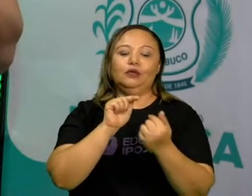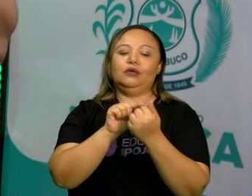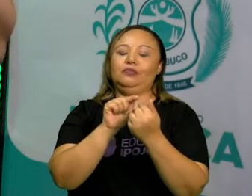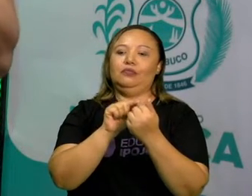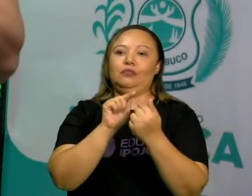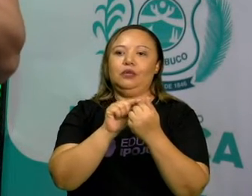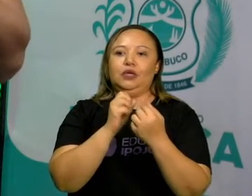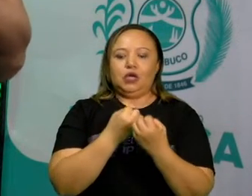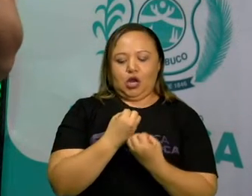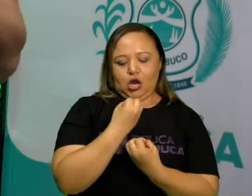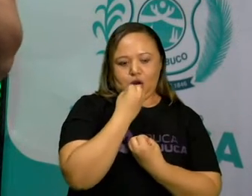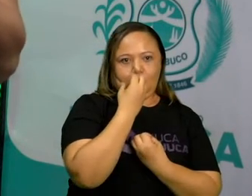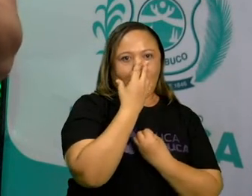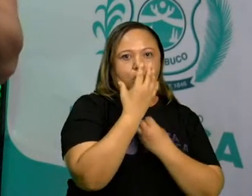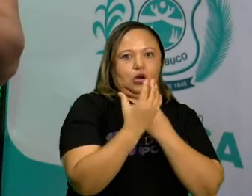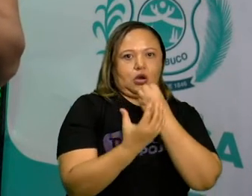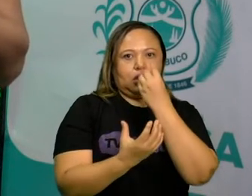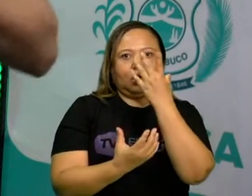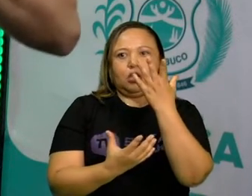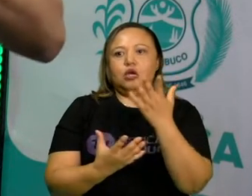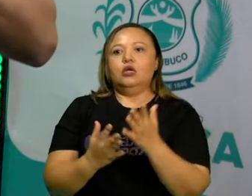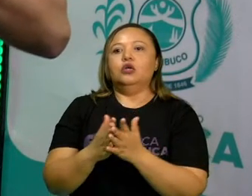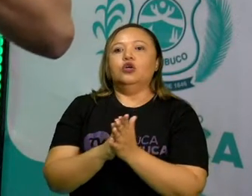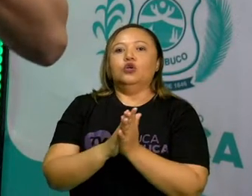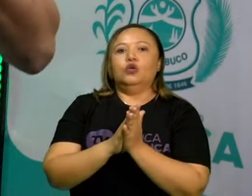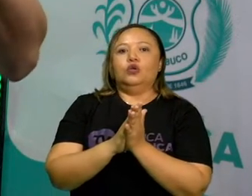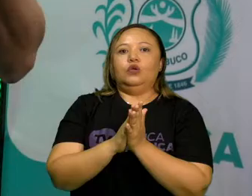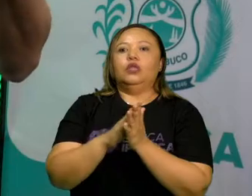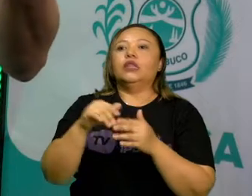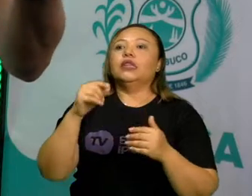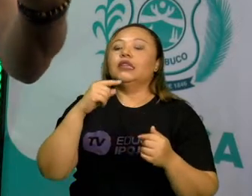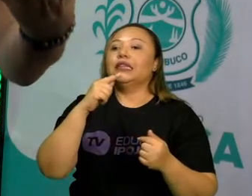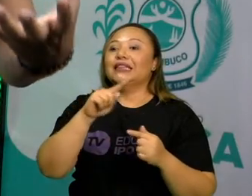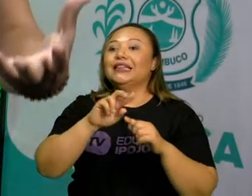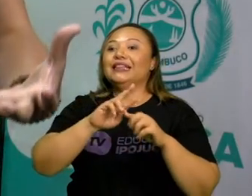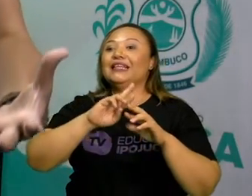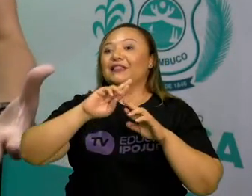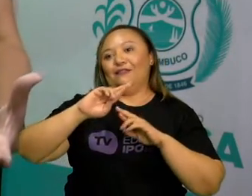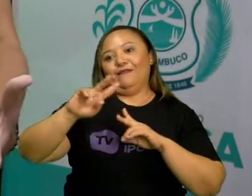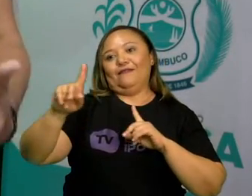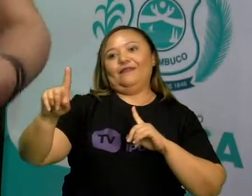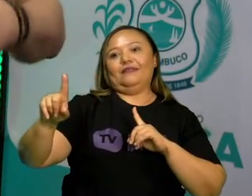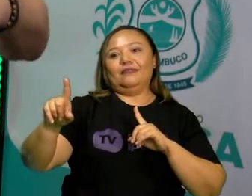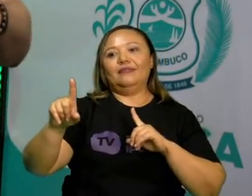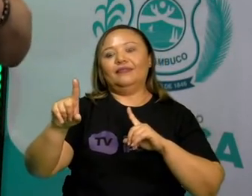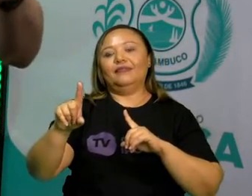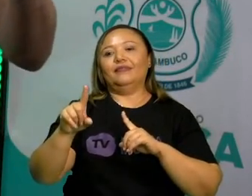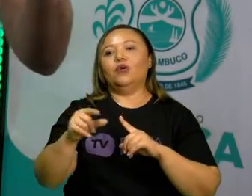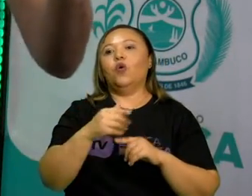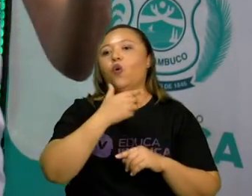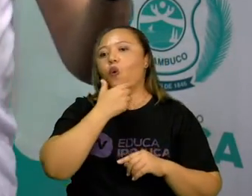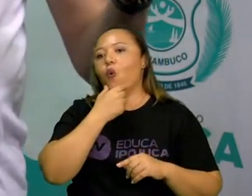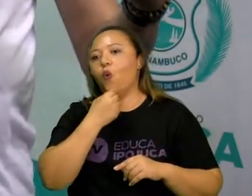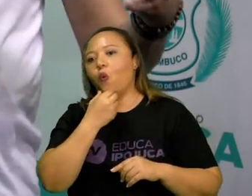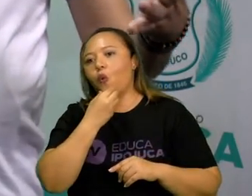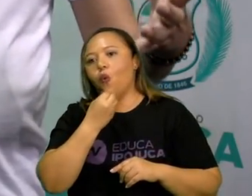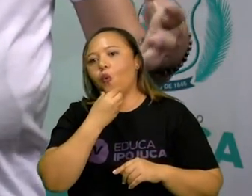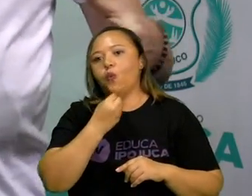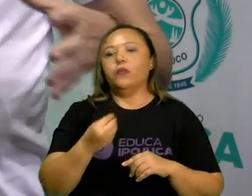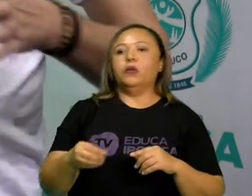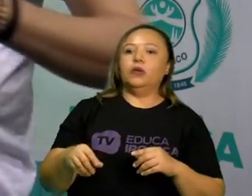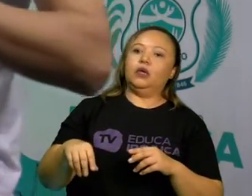todas as falas, elas são cantadas, e são cantadas em tons muito específicos. Os homens têm tons